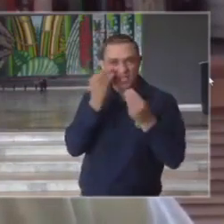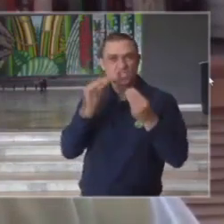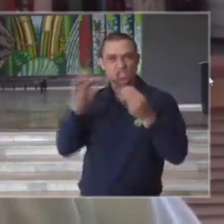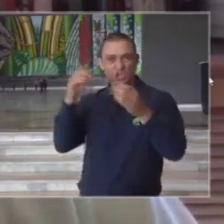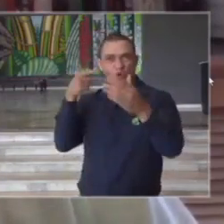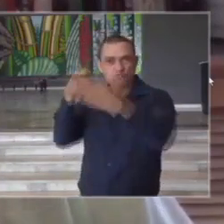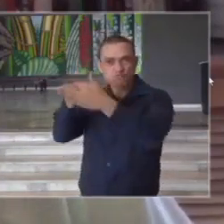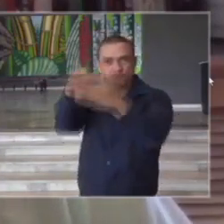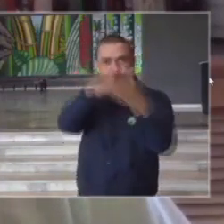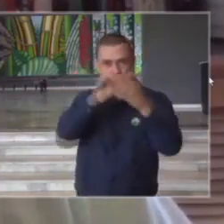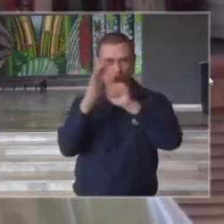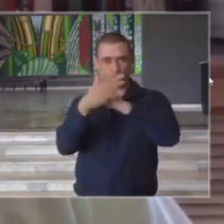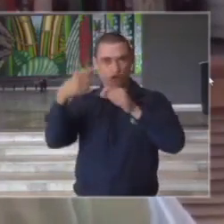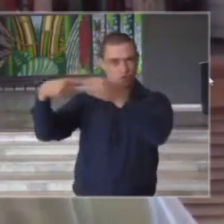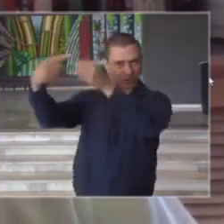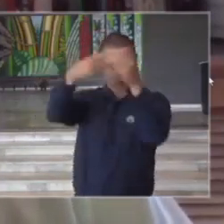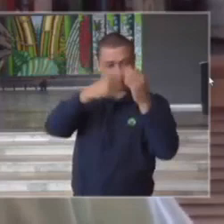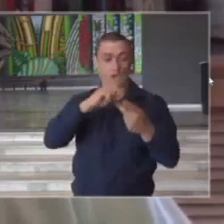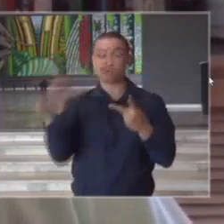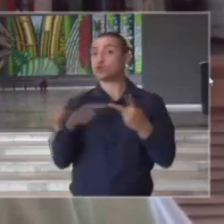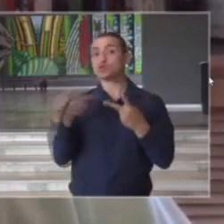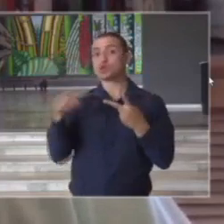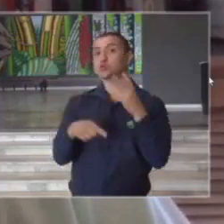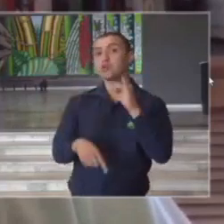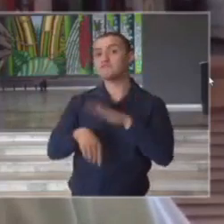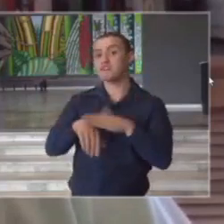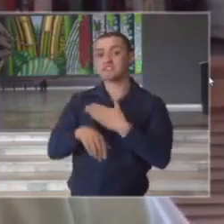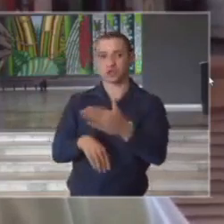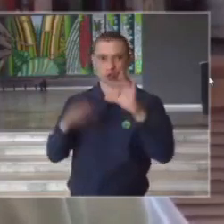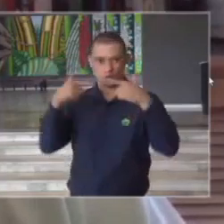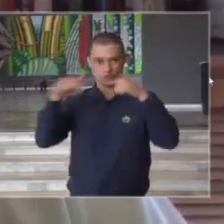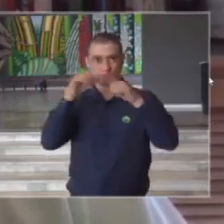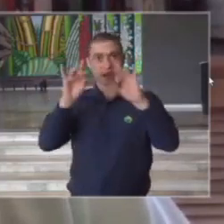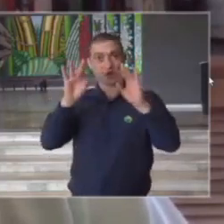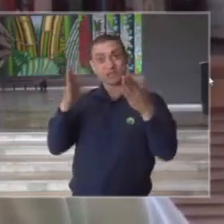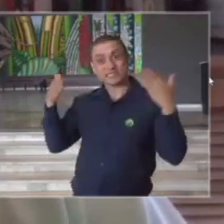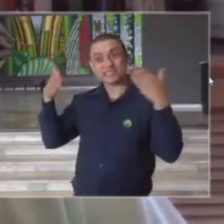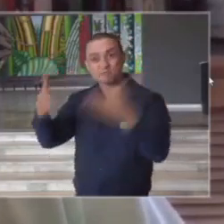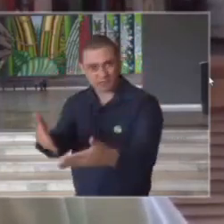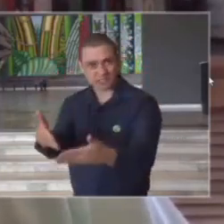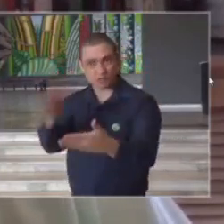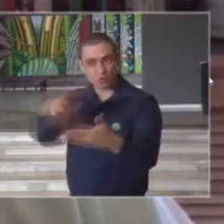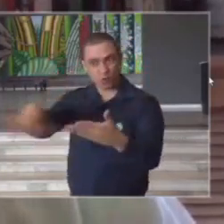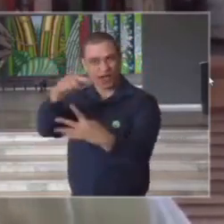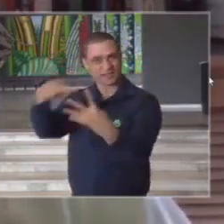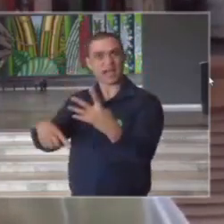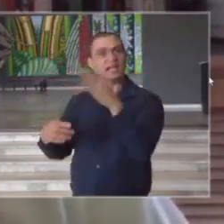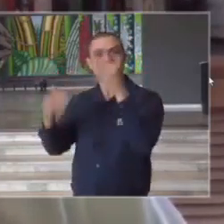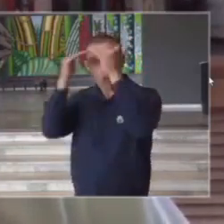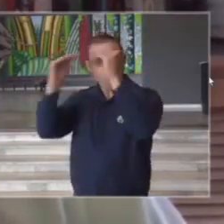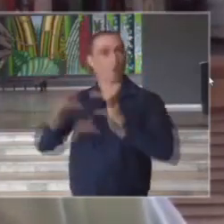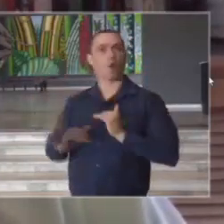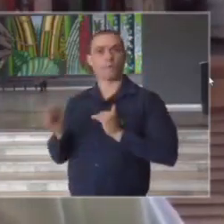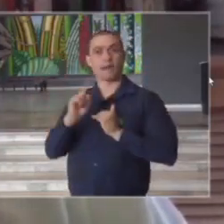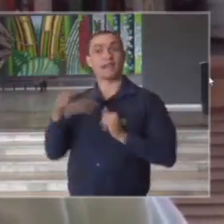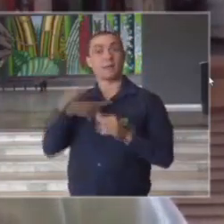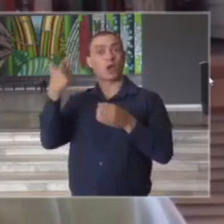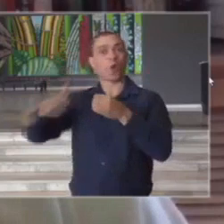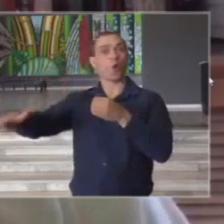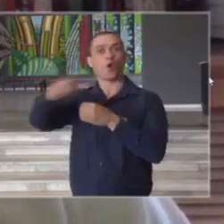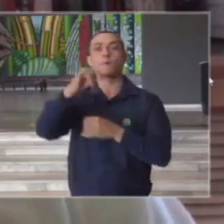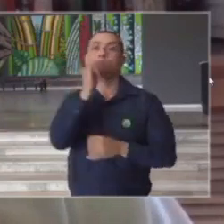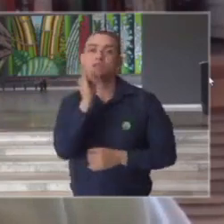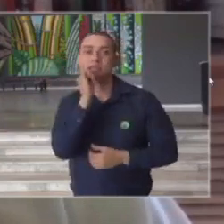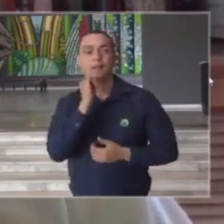interior e uma segunda pergunta é se será feita algum trabalho específico com essas cidades que tem mais casos na região